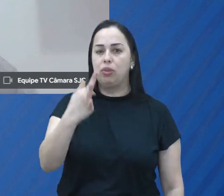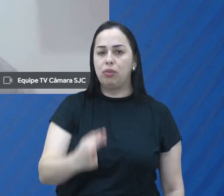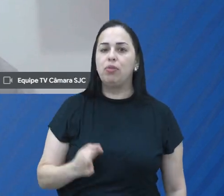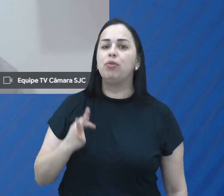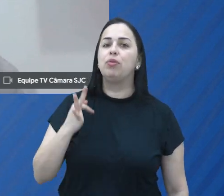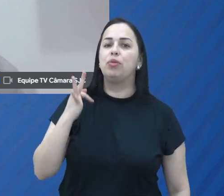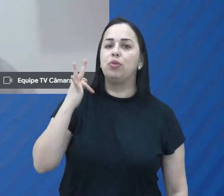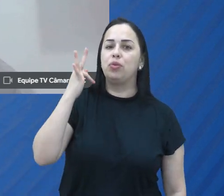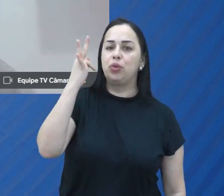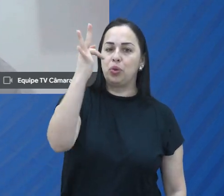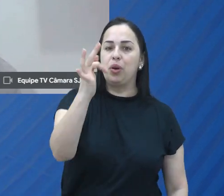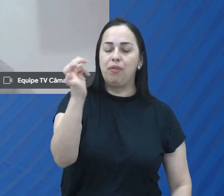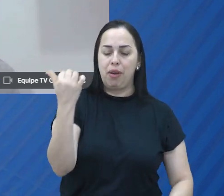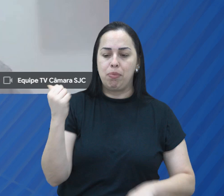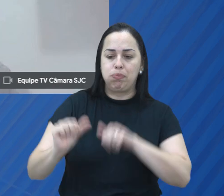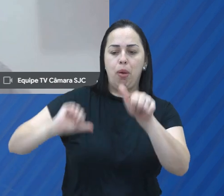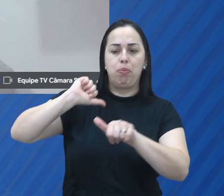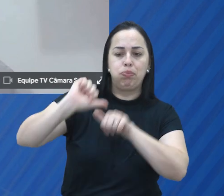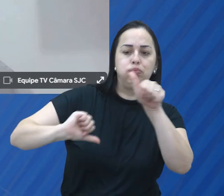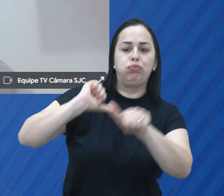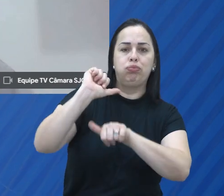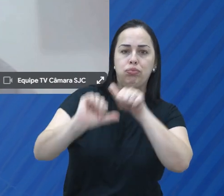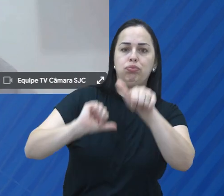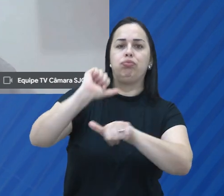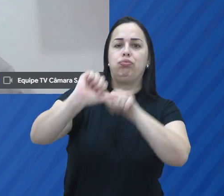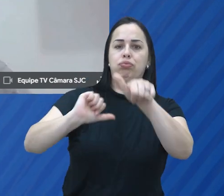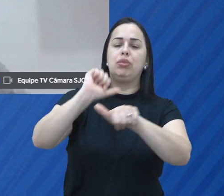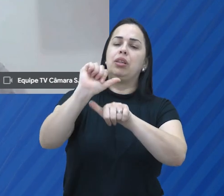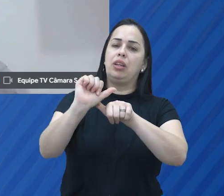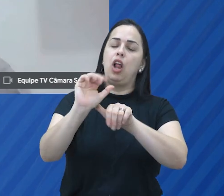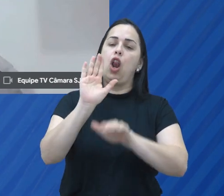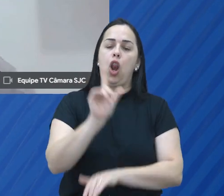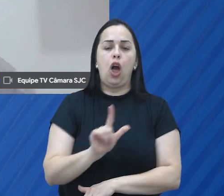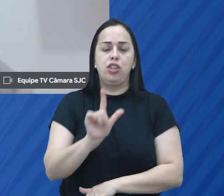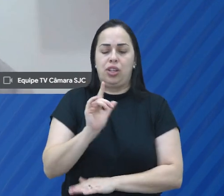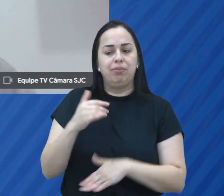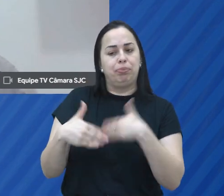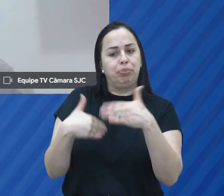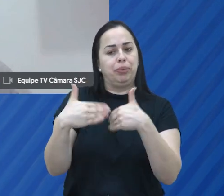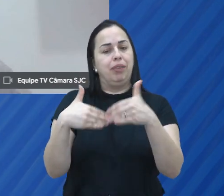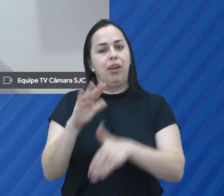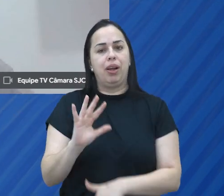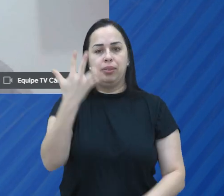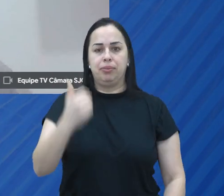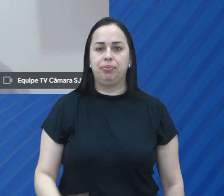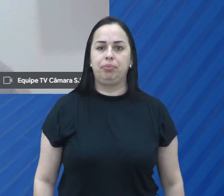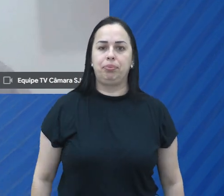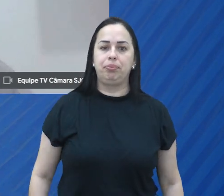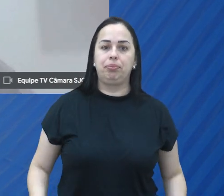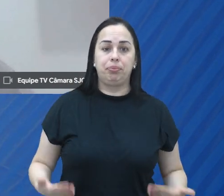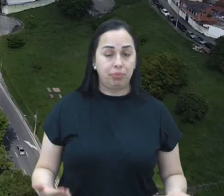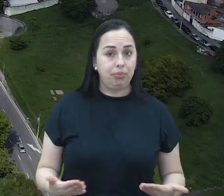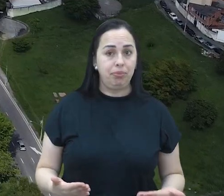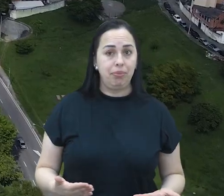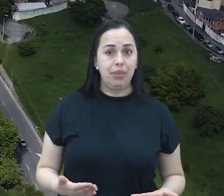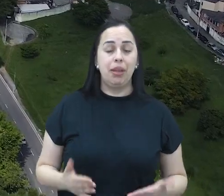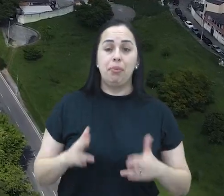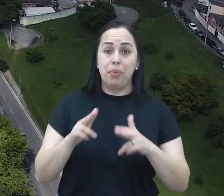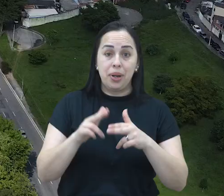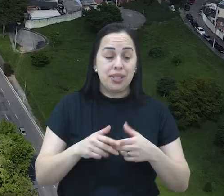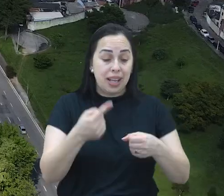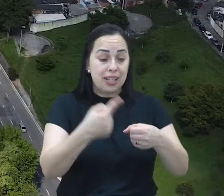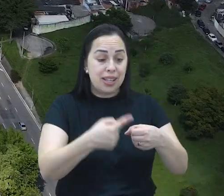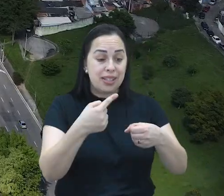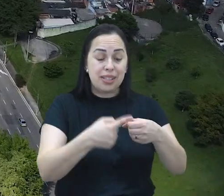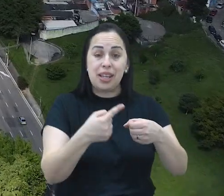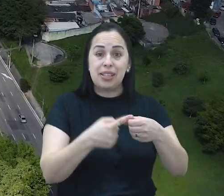acreditar em mudanças que vão acontecer, de maneira paulatina, claro, mas elas podem acontecer. E é em busca